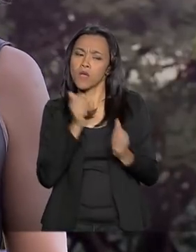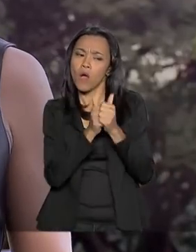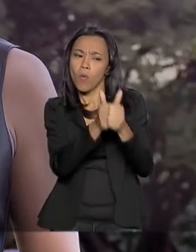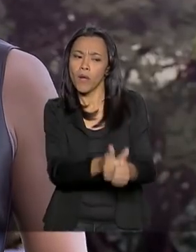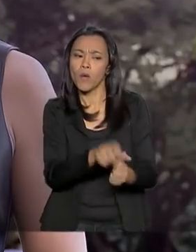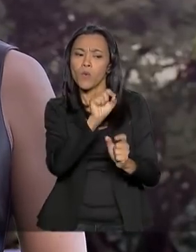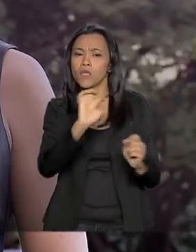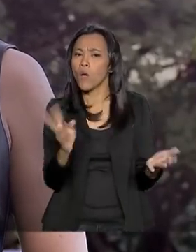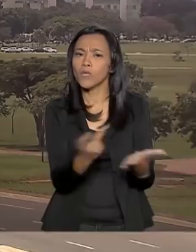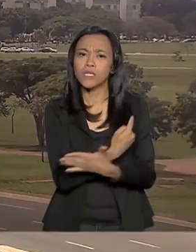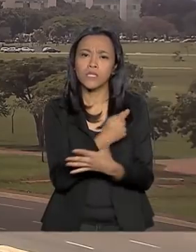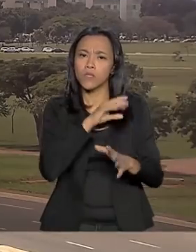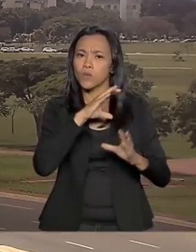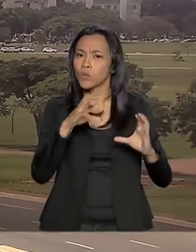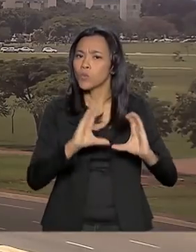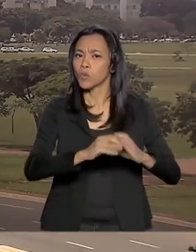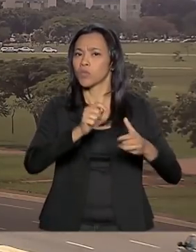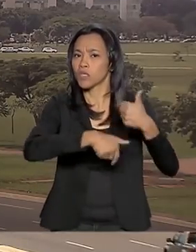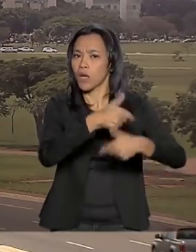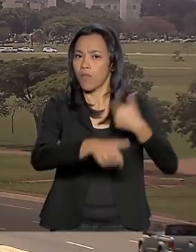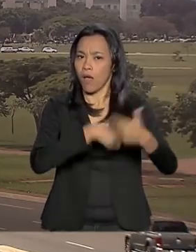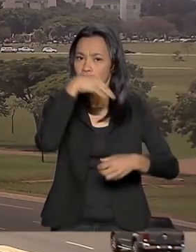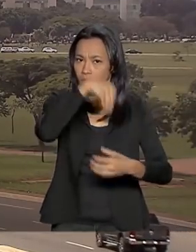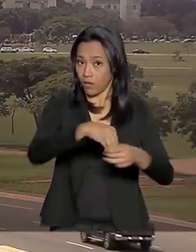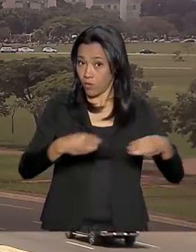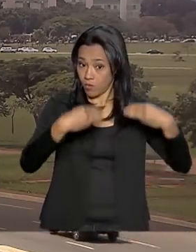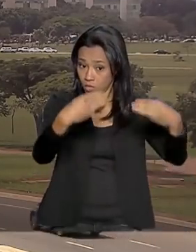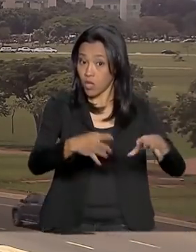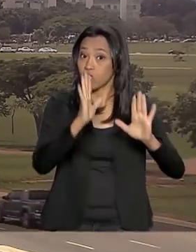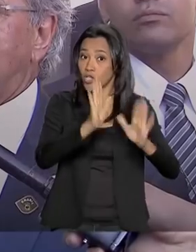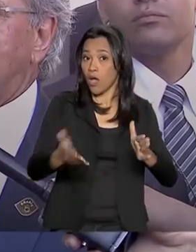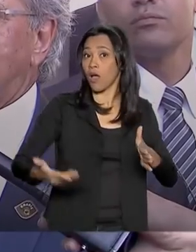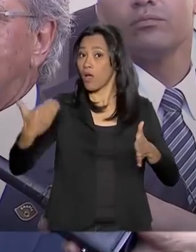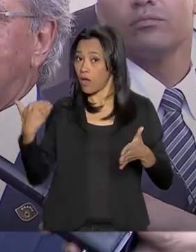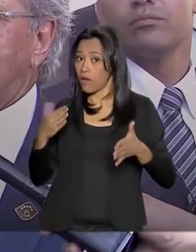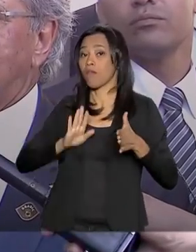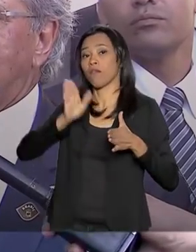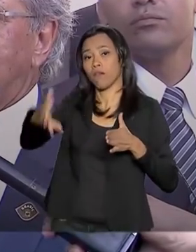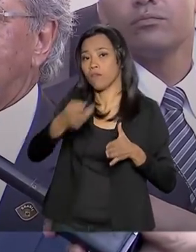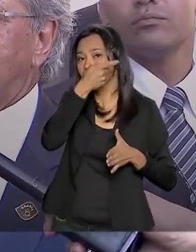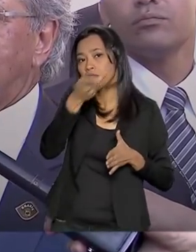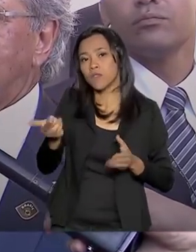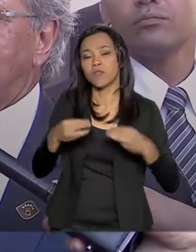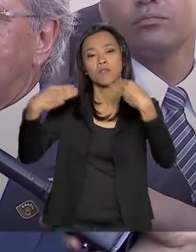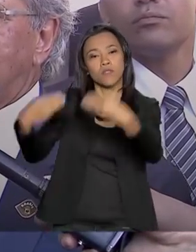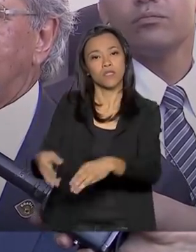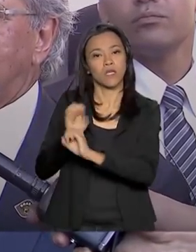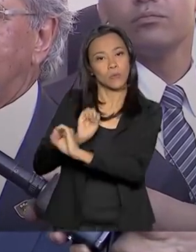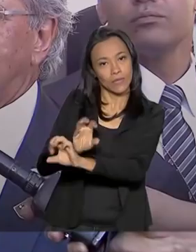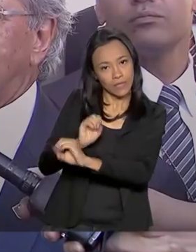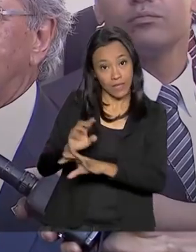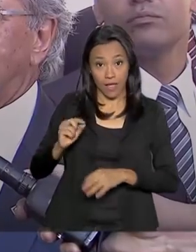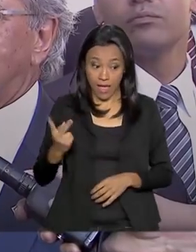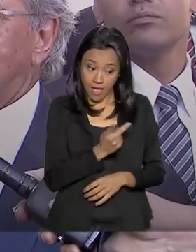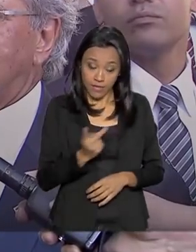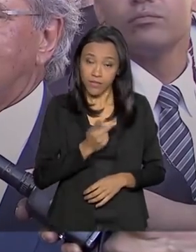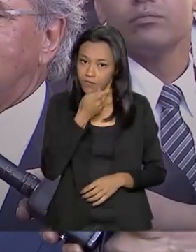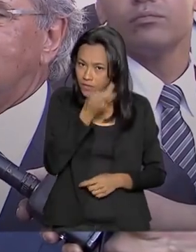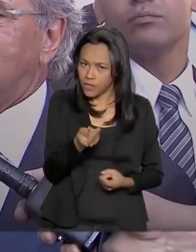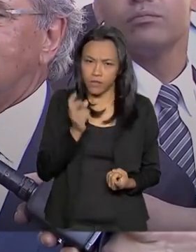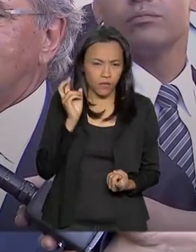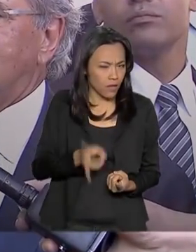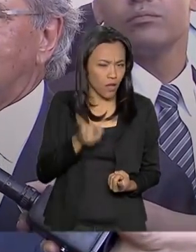realizado pela equipe. O presidente já esteve no Ministério da Educação e disse que essas visitas aos ministérios vão ser